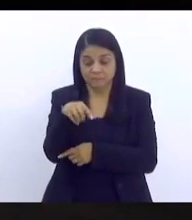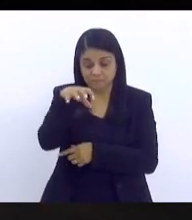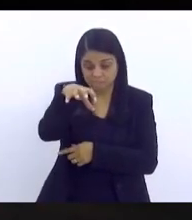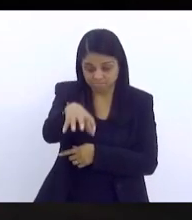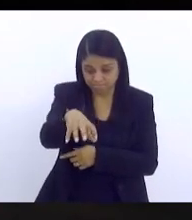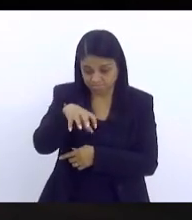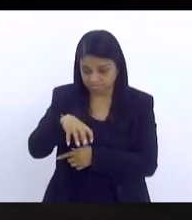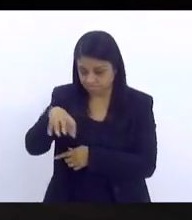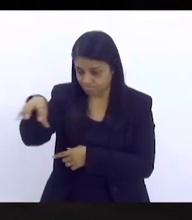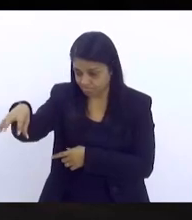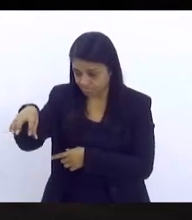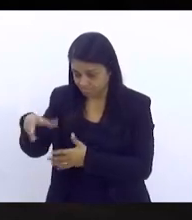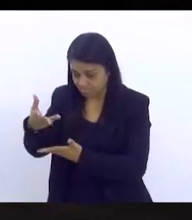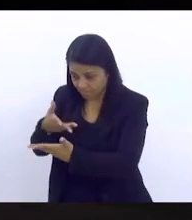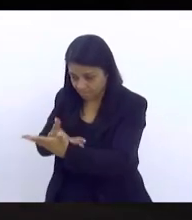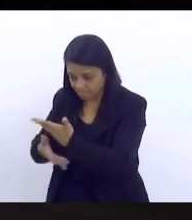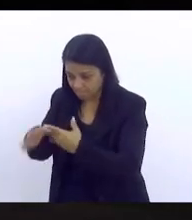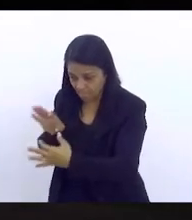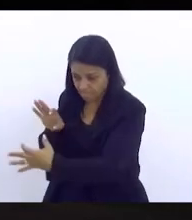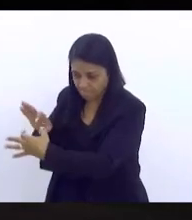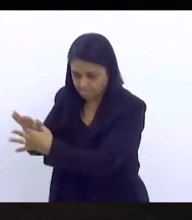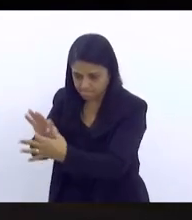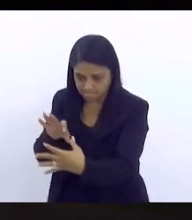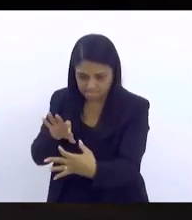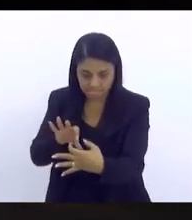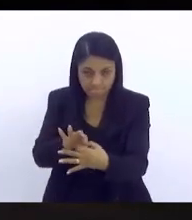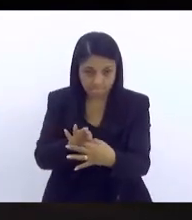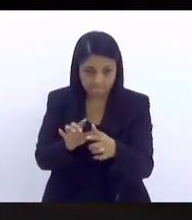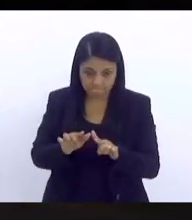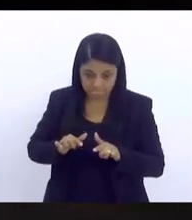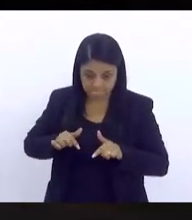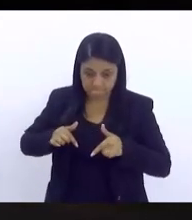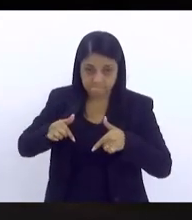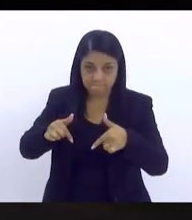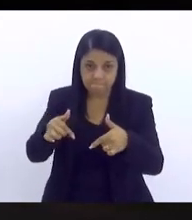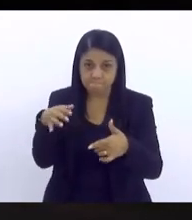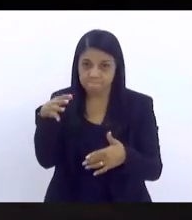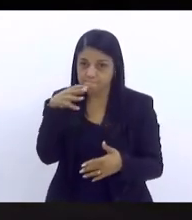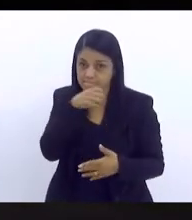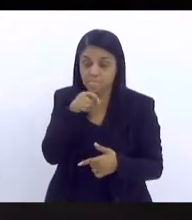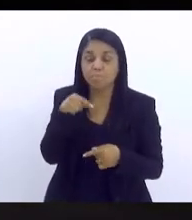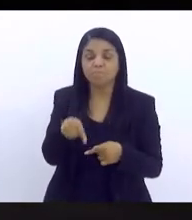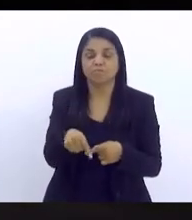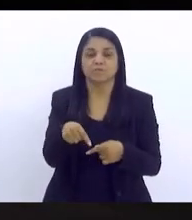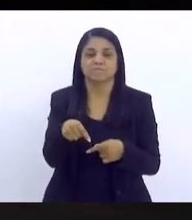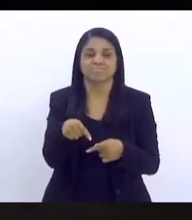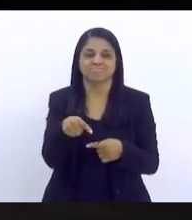intersetorialidade de uma rede que é muito dinâmica porque é uma rede precarizada.